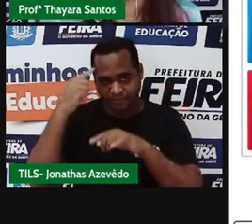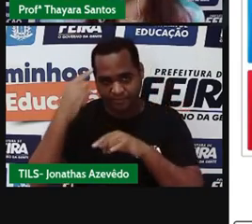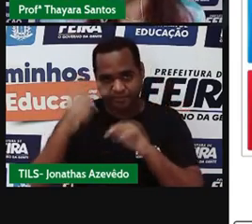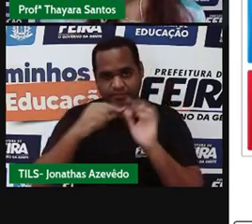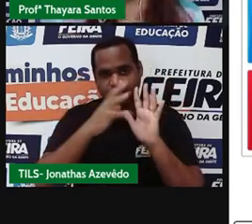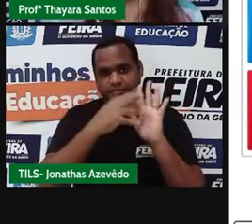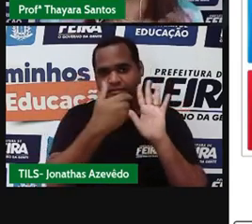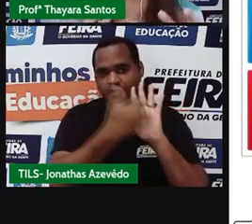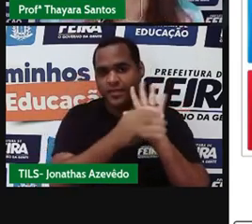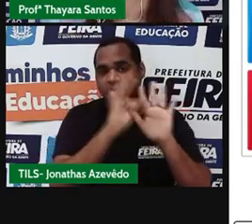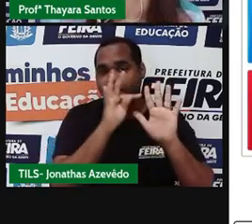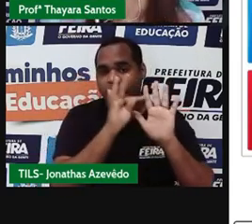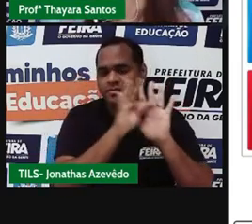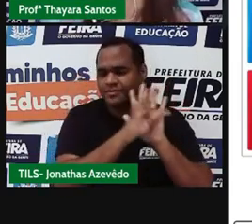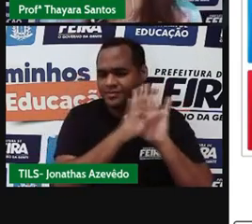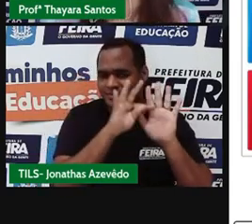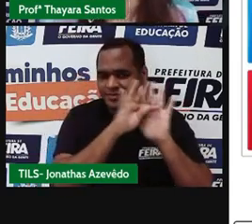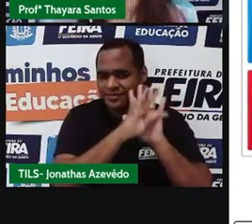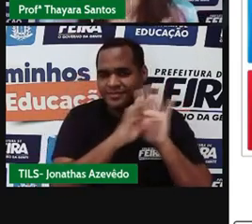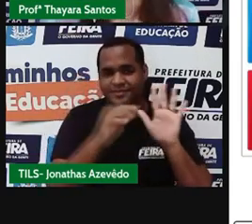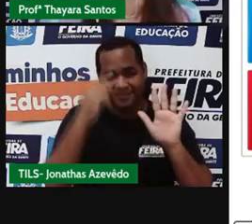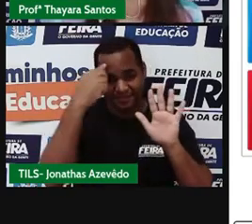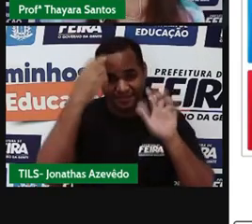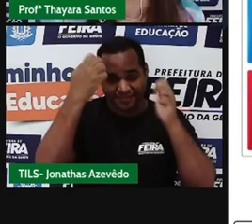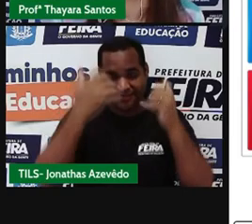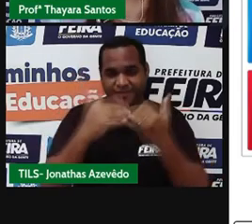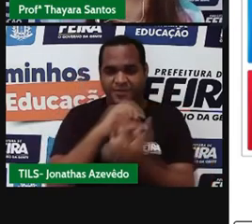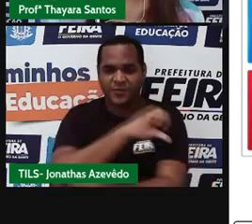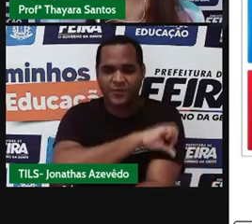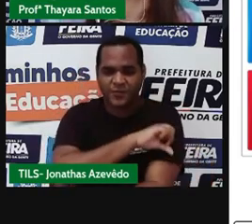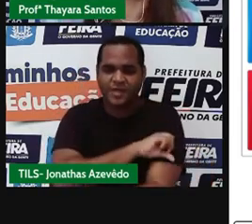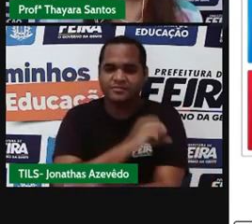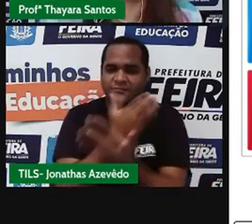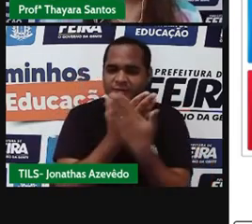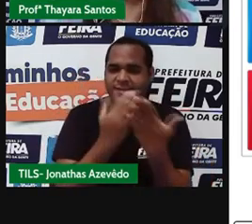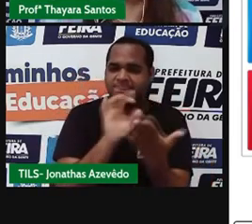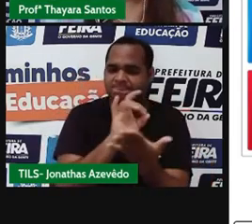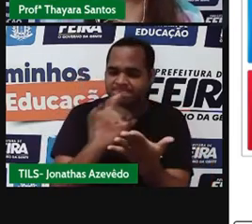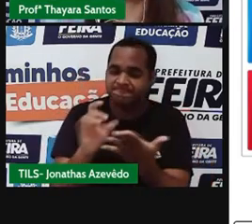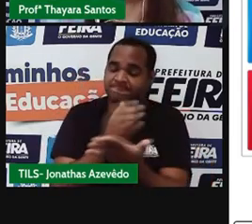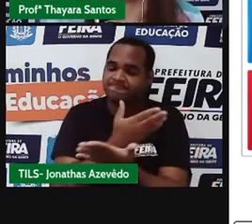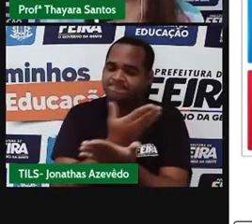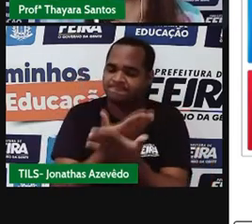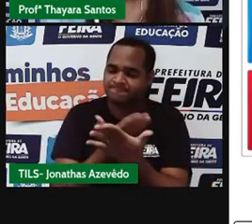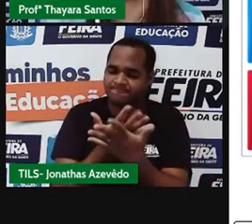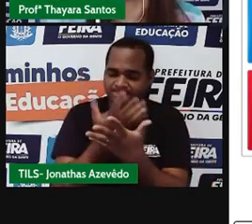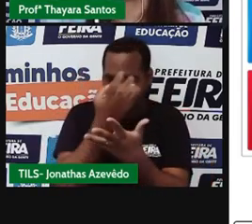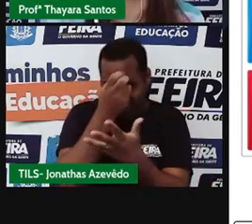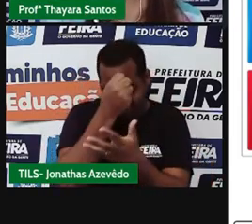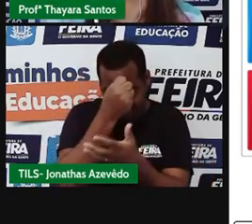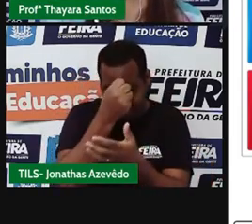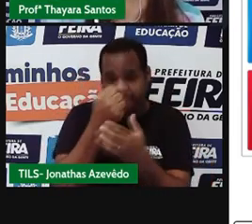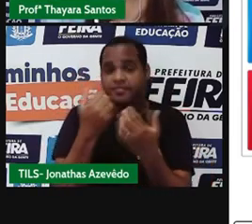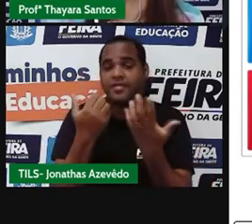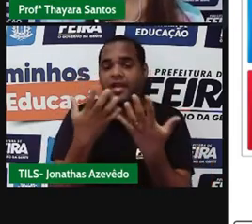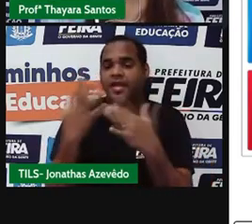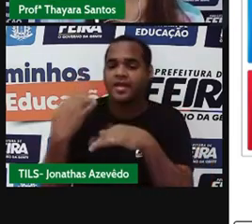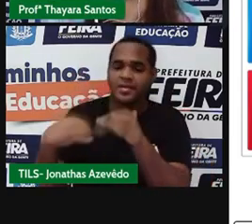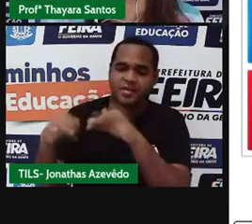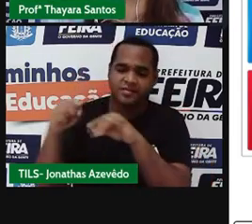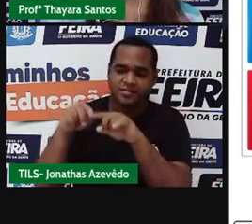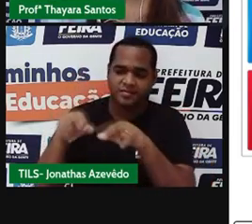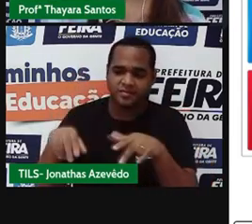tabela periódica, que é o que vocês vão estudar lá no ano. No ano, a gente vai ver que os elementos químicos, eles estão